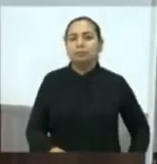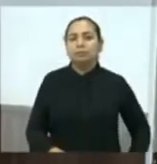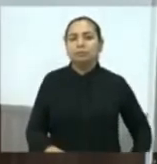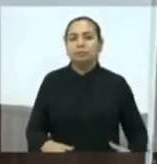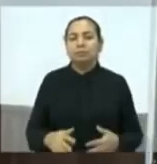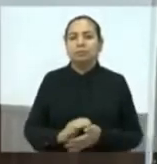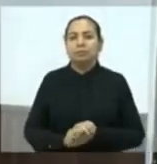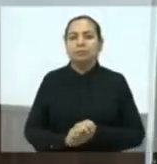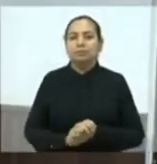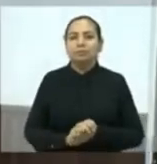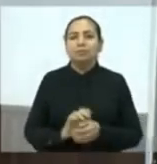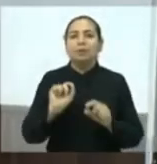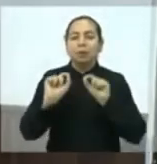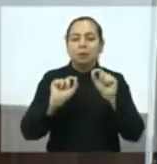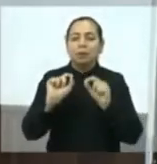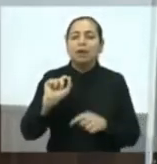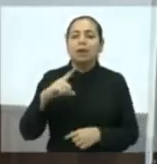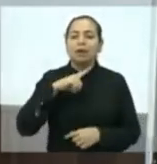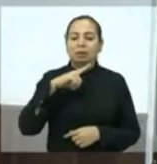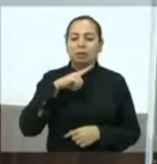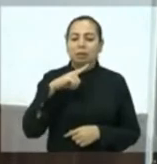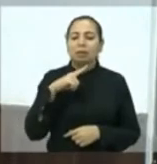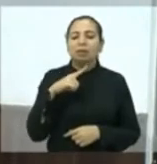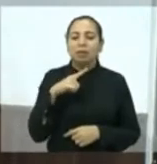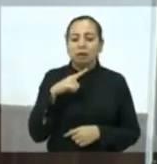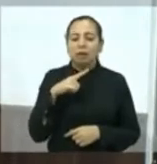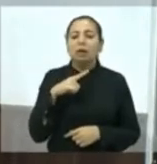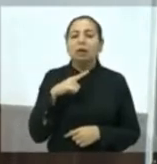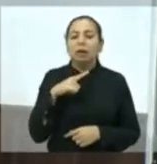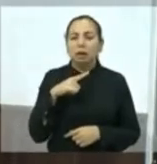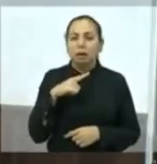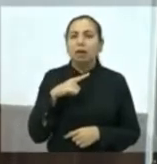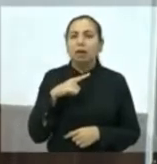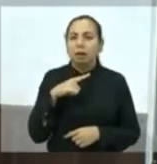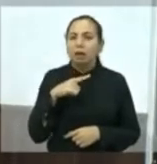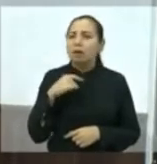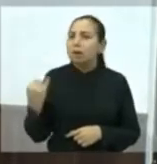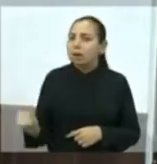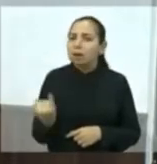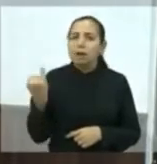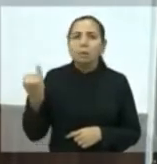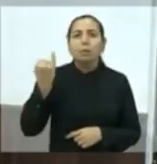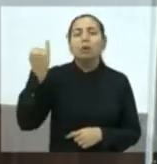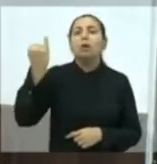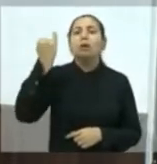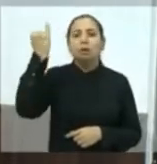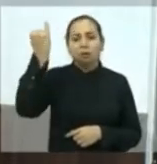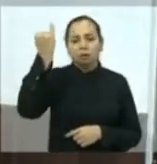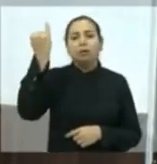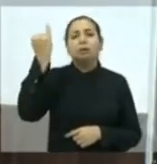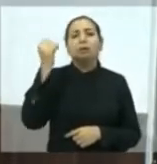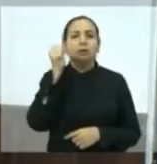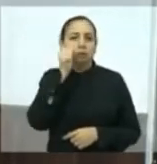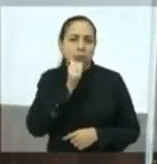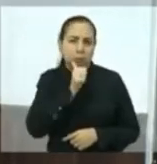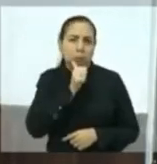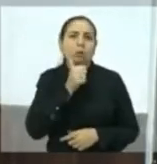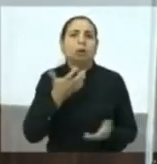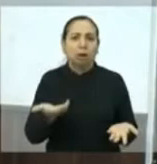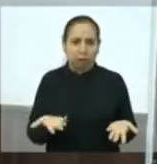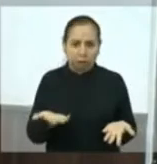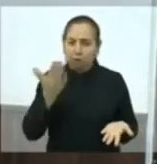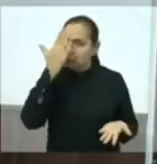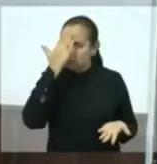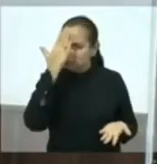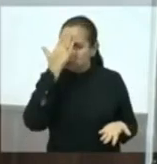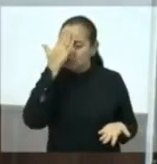as mulheres, elas são naturalmente muito, muito importantes. Não é à toa que elas são mais